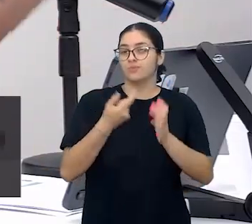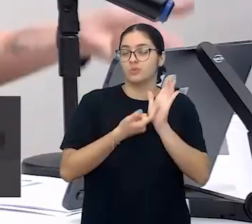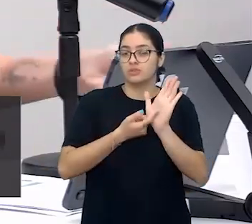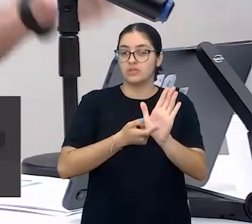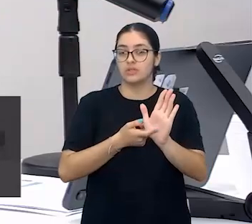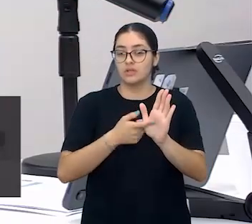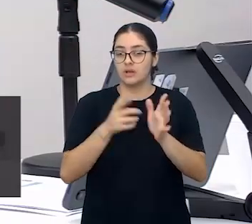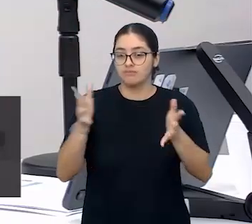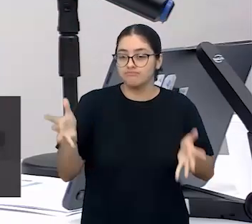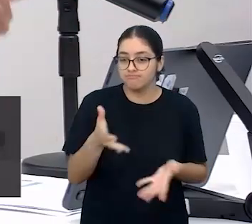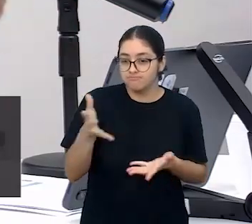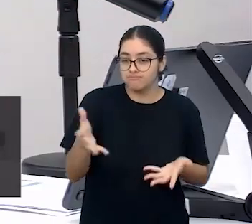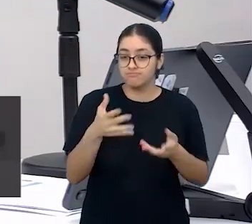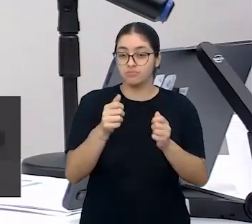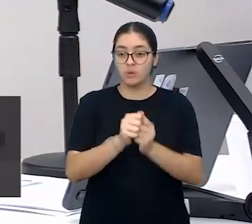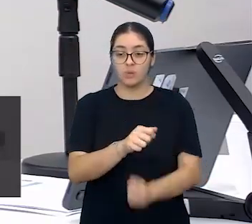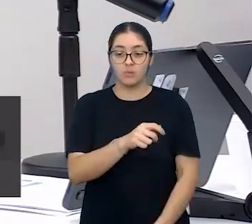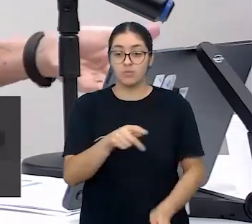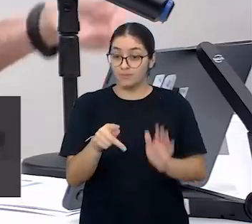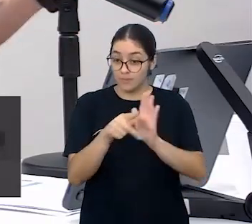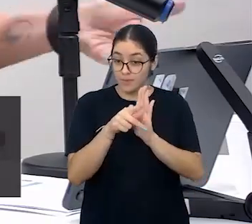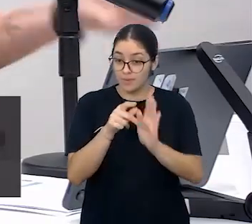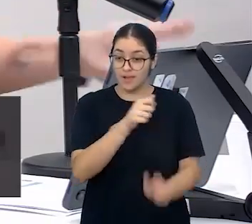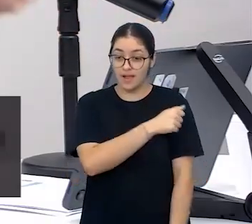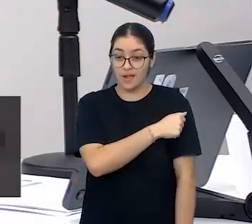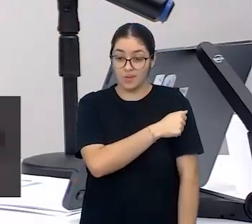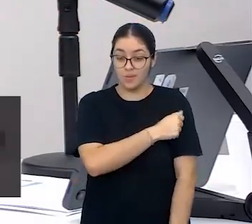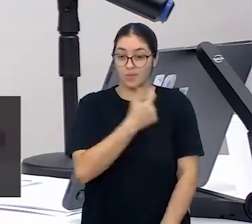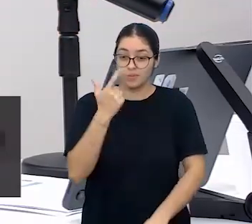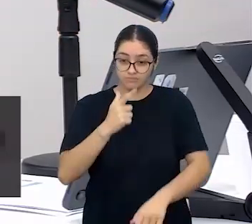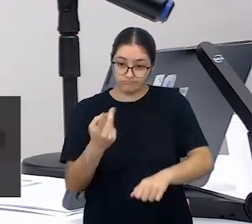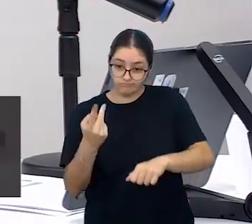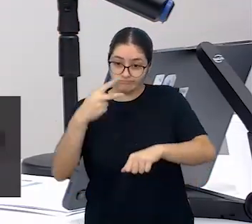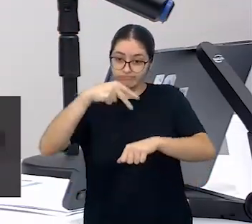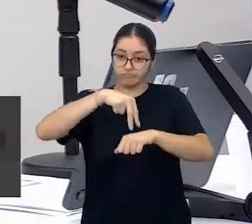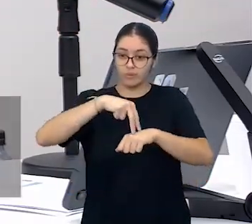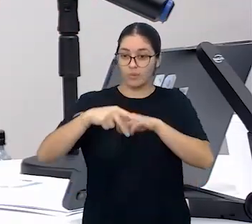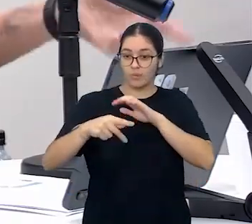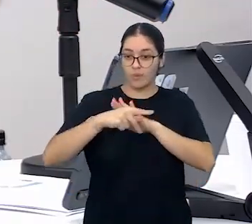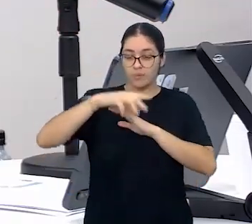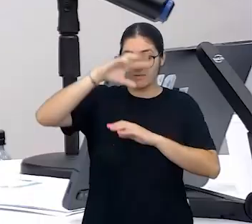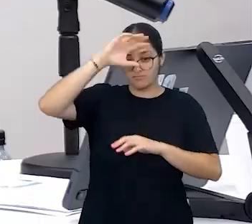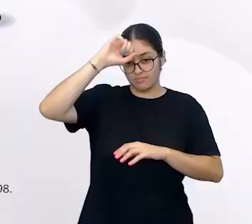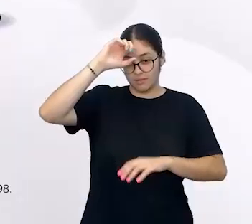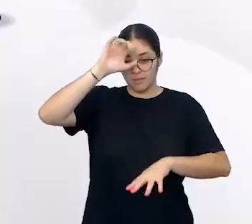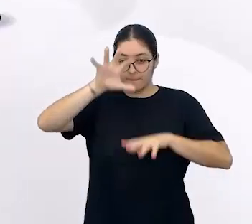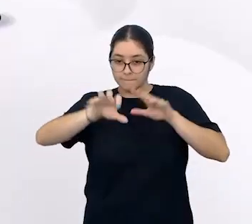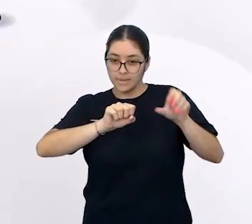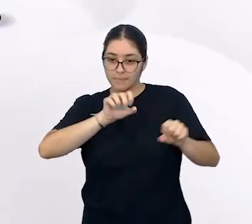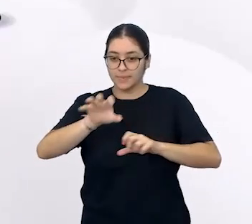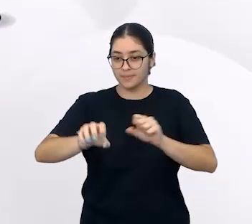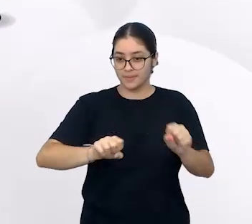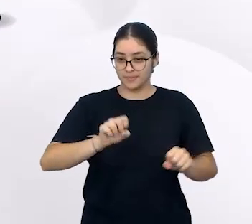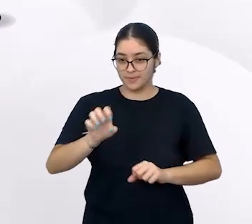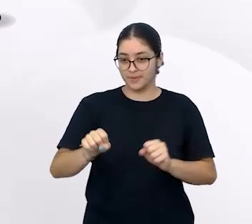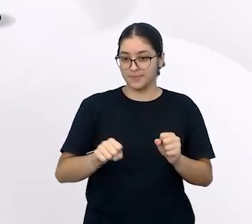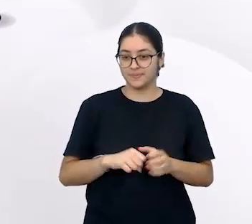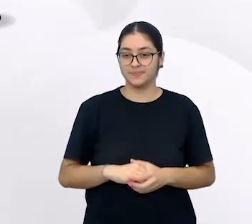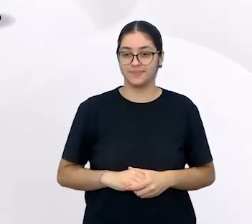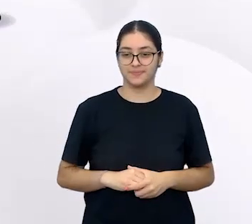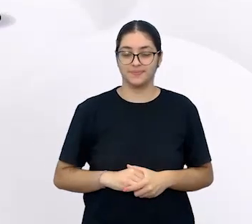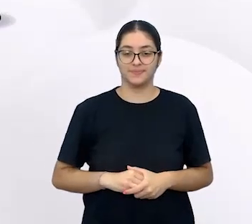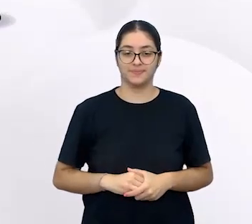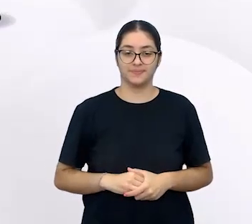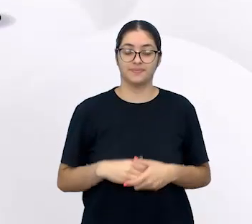atuante, protagonista dentro da sua própria aprendizagem, sujeito da sua própria aprendizagem.